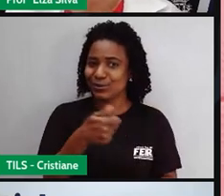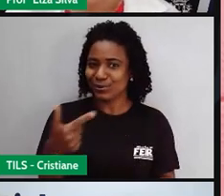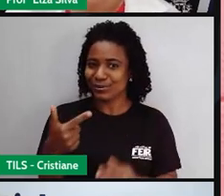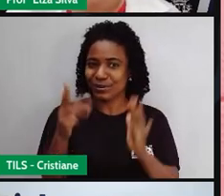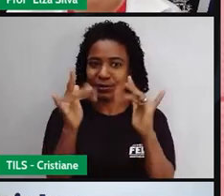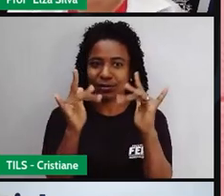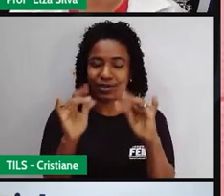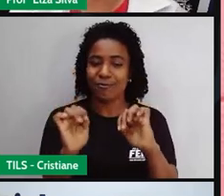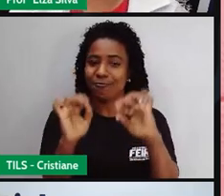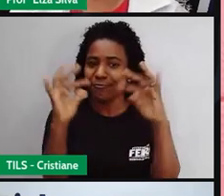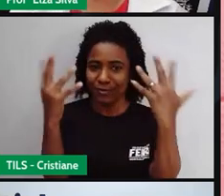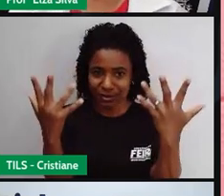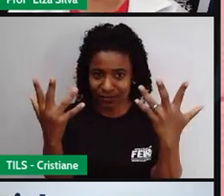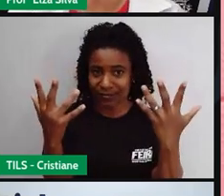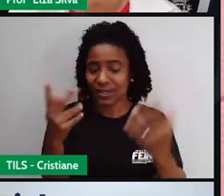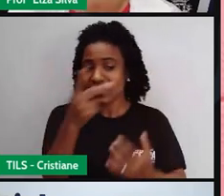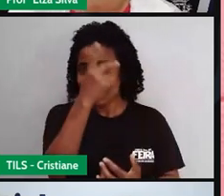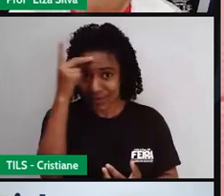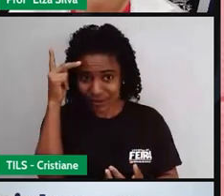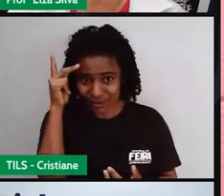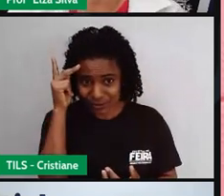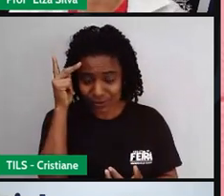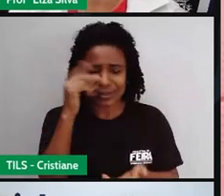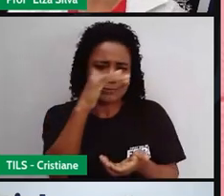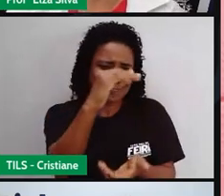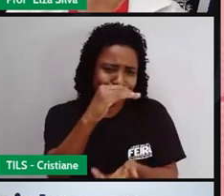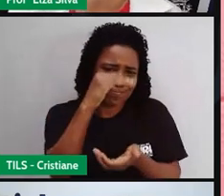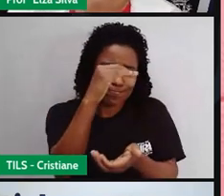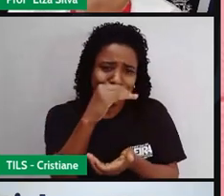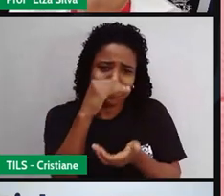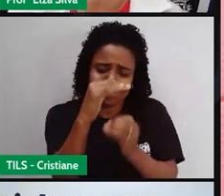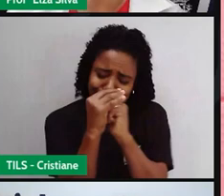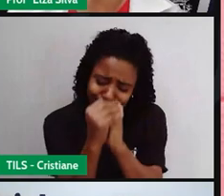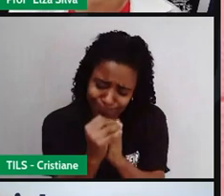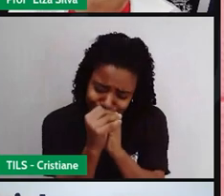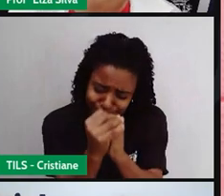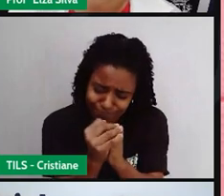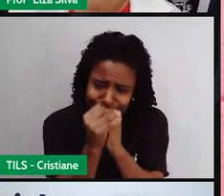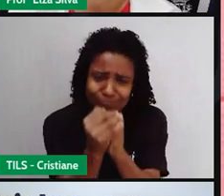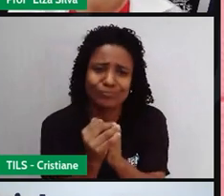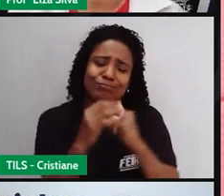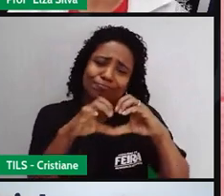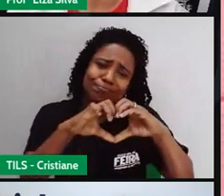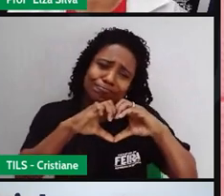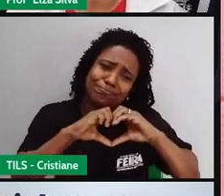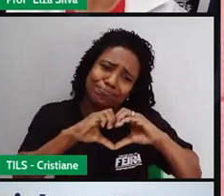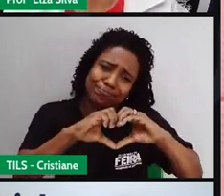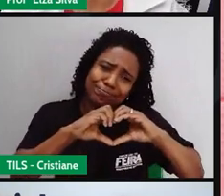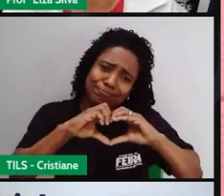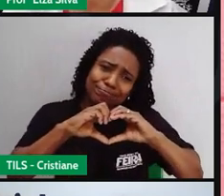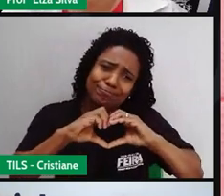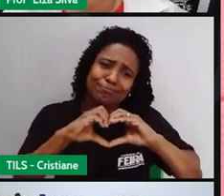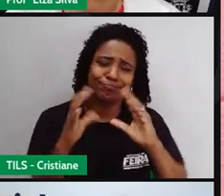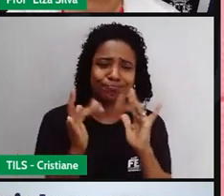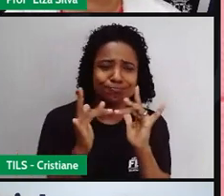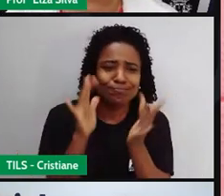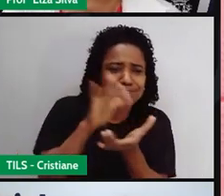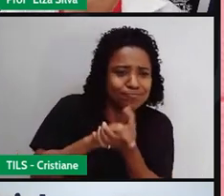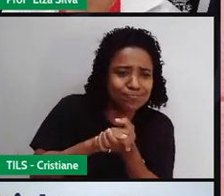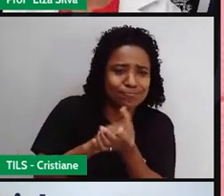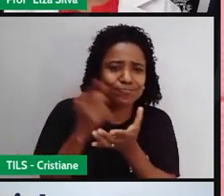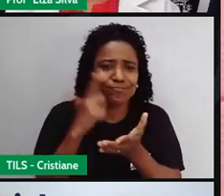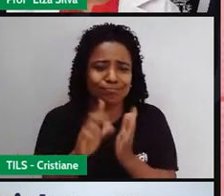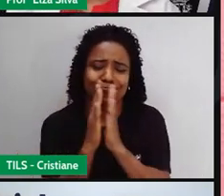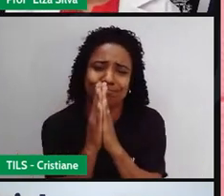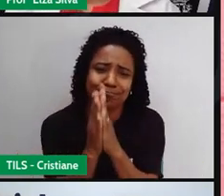aquele santo em que muita gente recorre pedindo um amado ou uma amada, pedindo um casamento